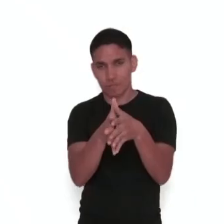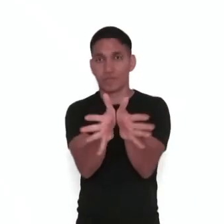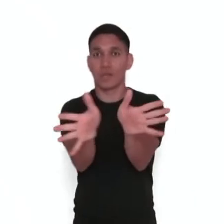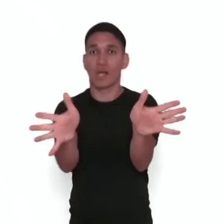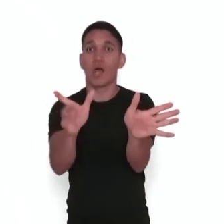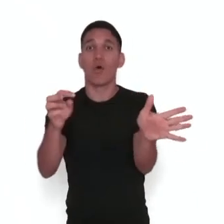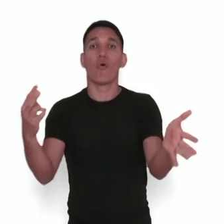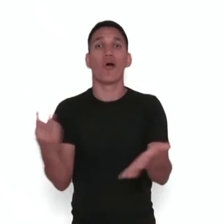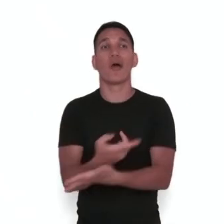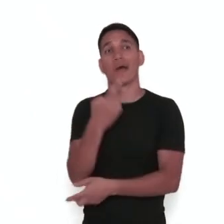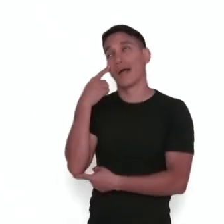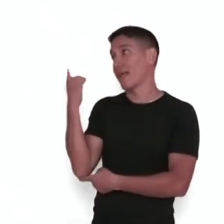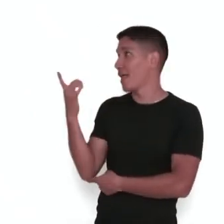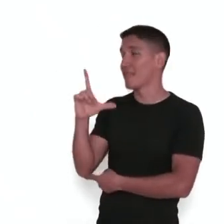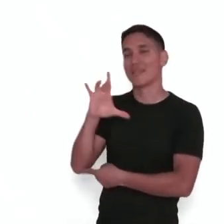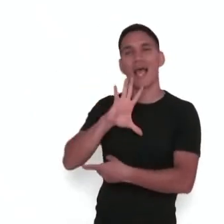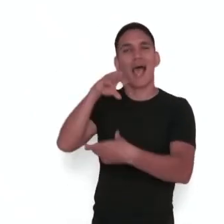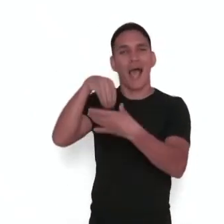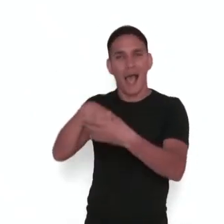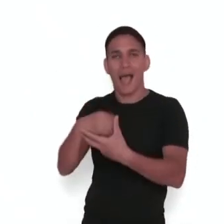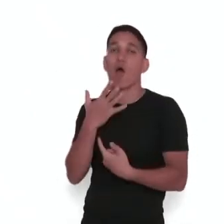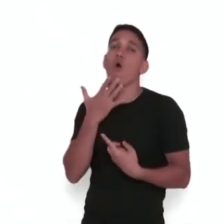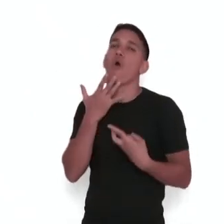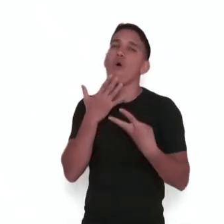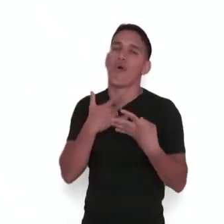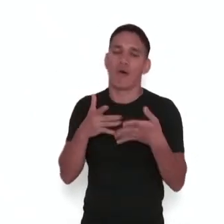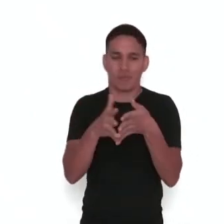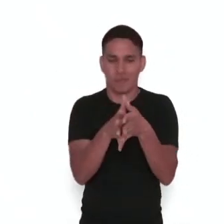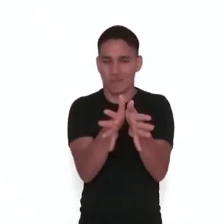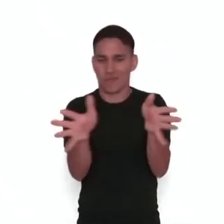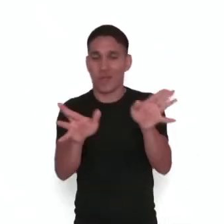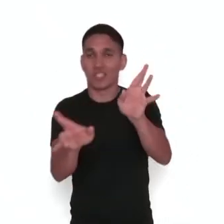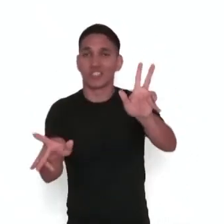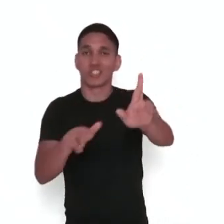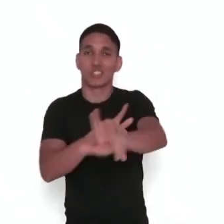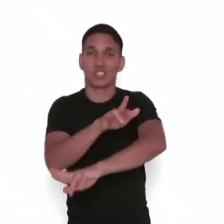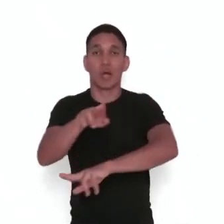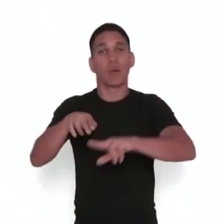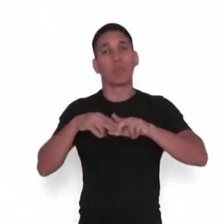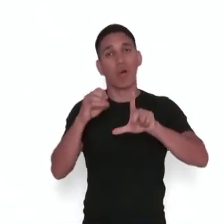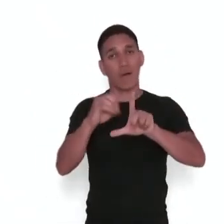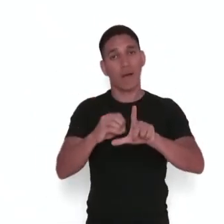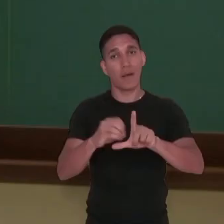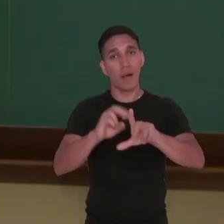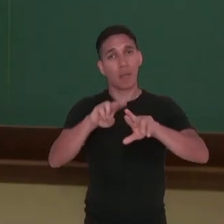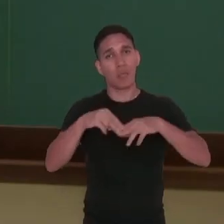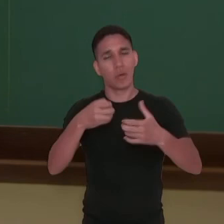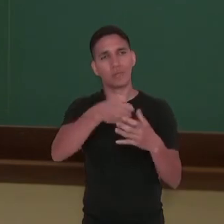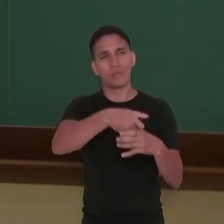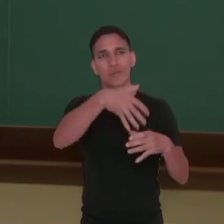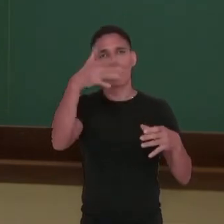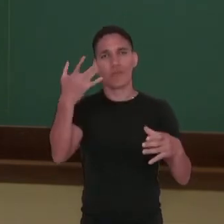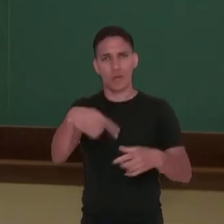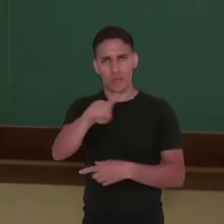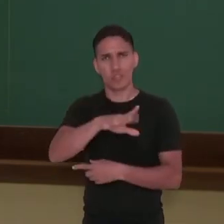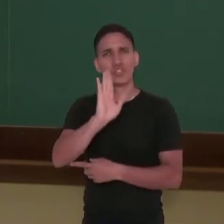aqui. Cada cor que a compõe é refratada com um ângulo diferente, assim surge o fenômeno do arco-íris. Você já